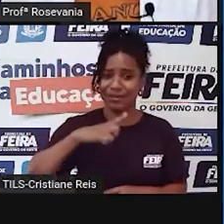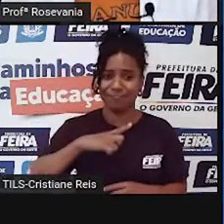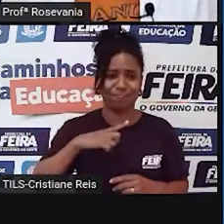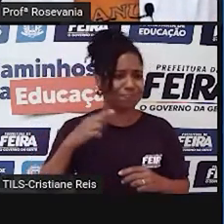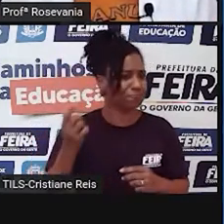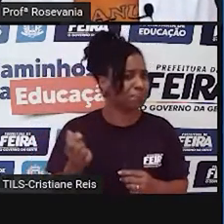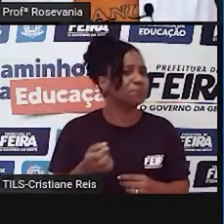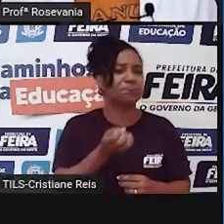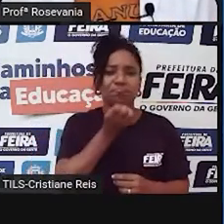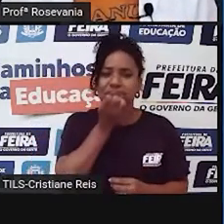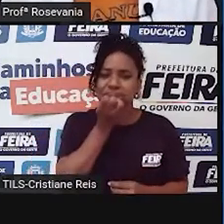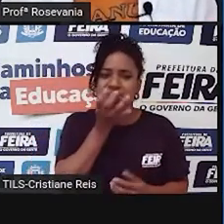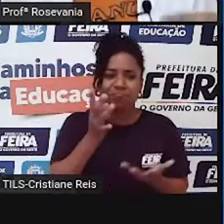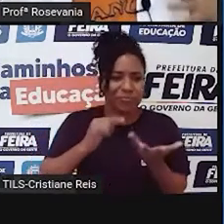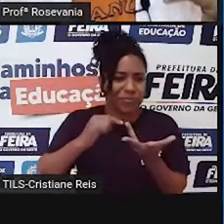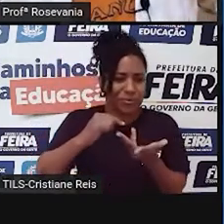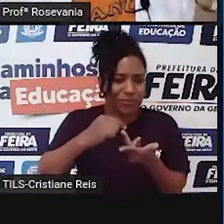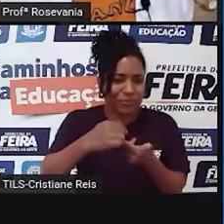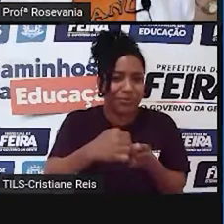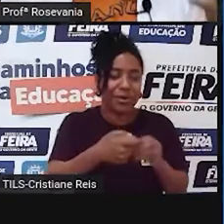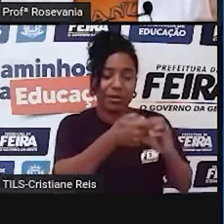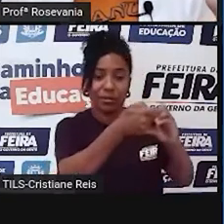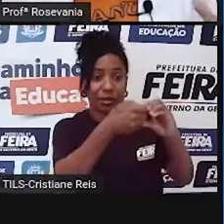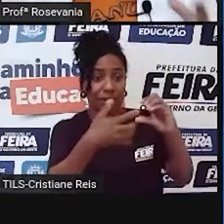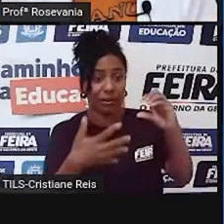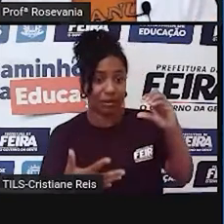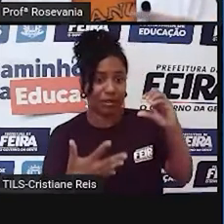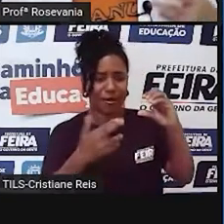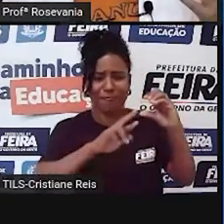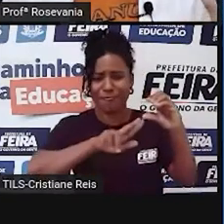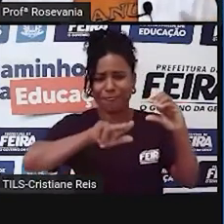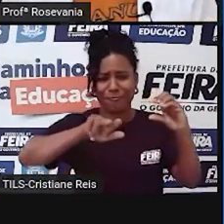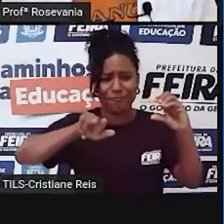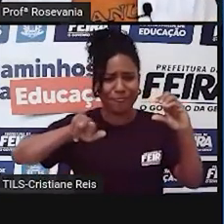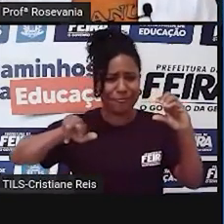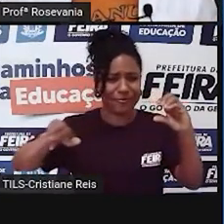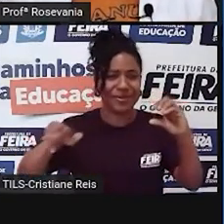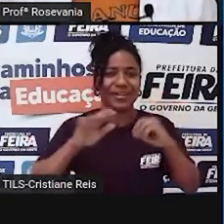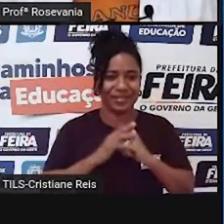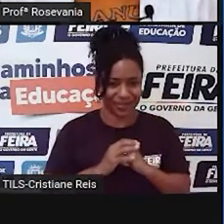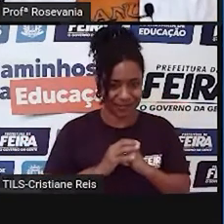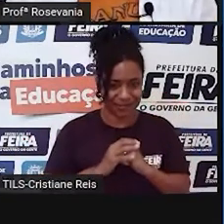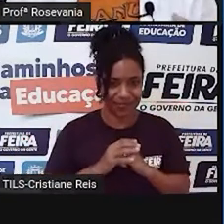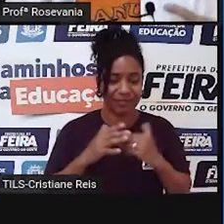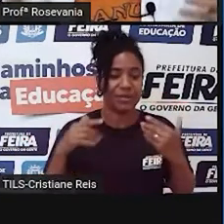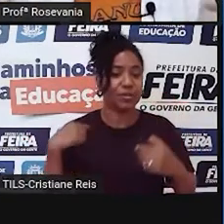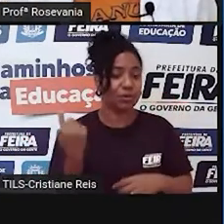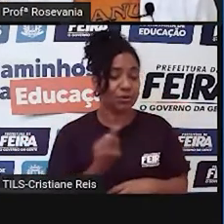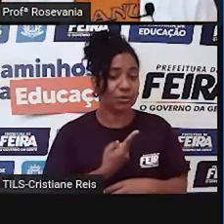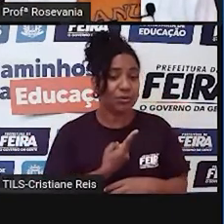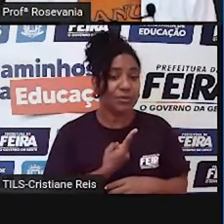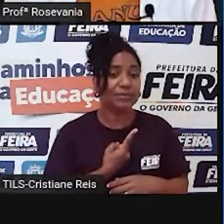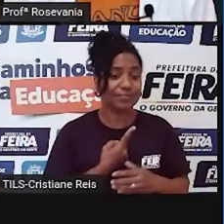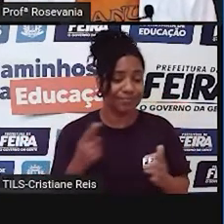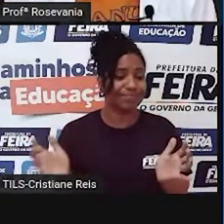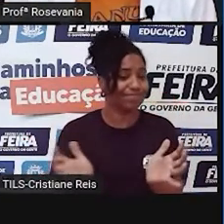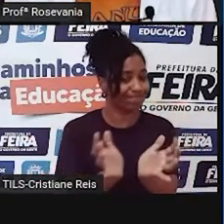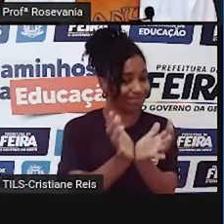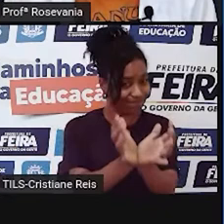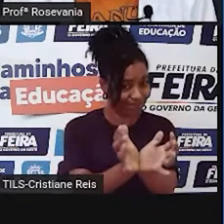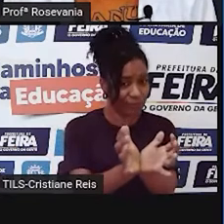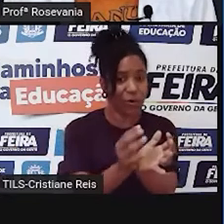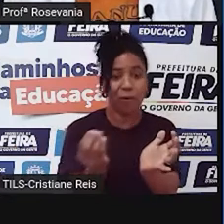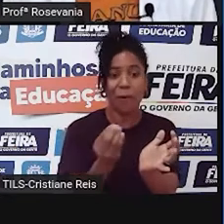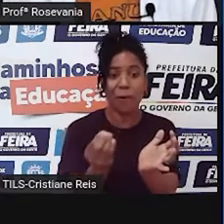características justamente pelo fato da gente ter sido um povo que recebeu herança de diversos